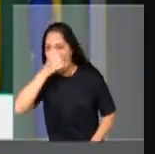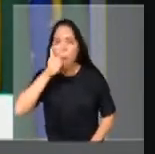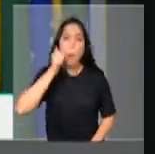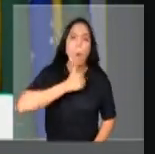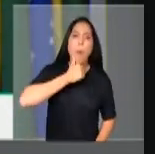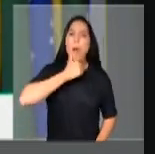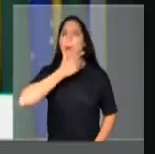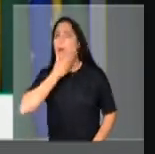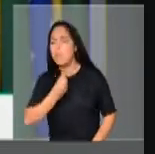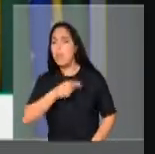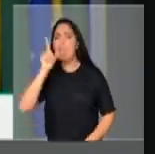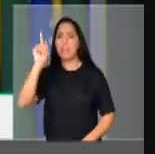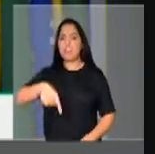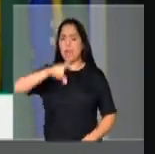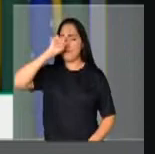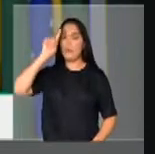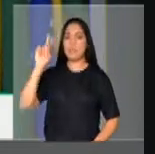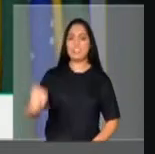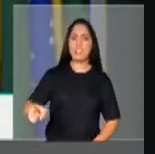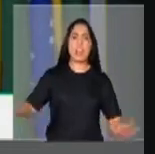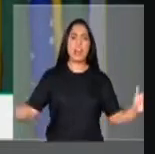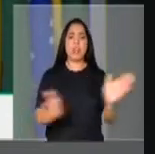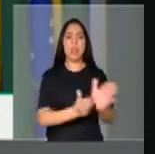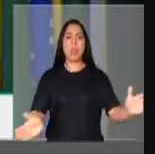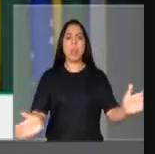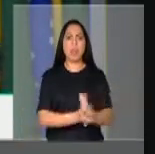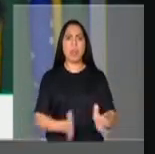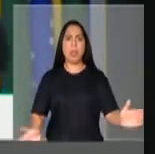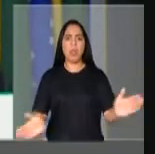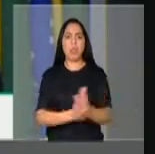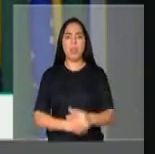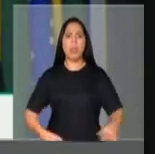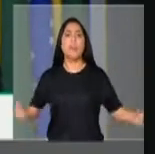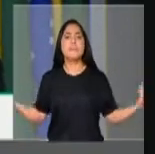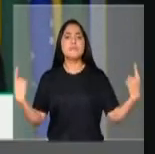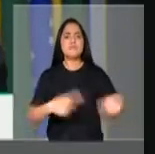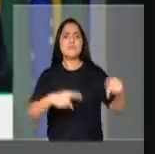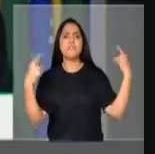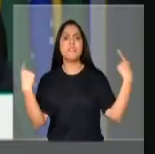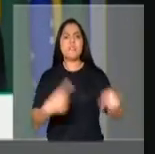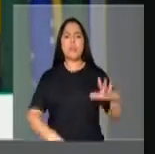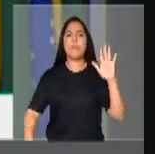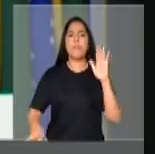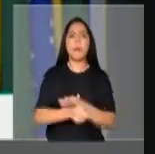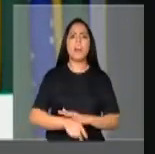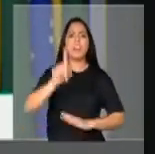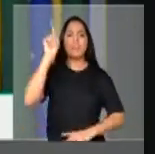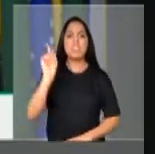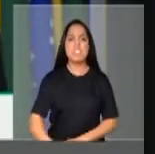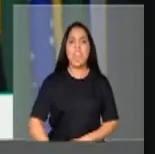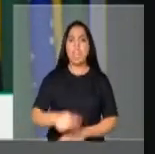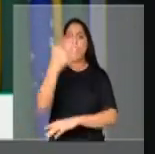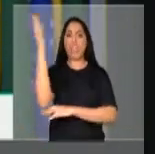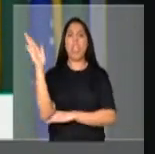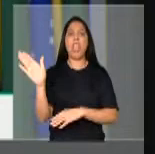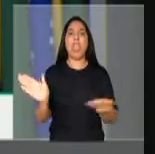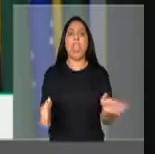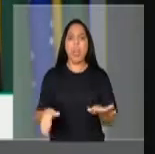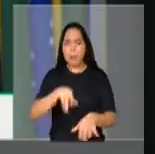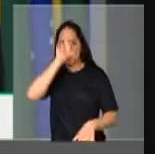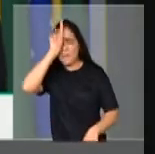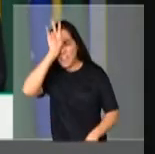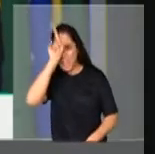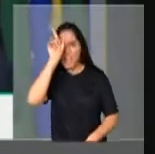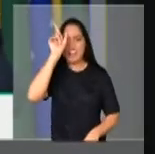aí da cidade, os pau-mandado, os bate-pau do prefeitinho, pé de rato, pé de macaco, asa de barato, o